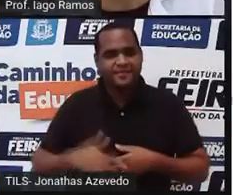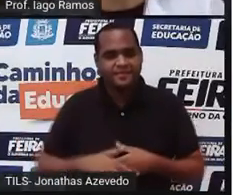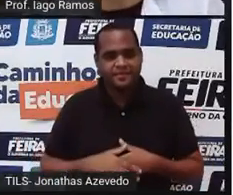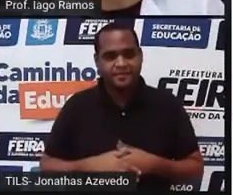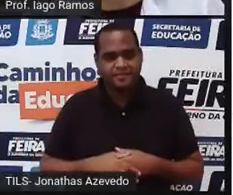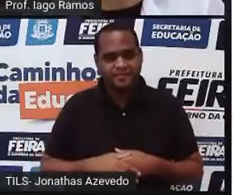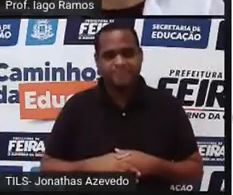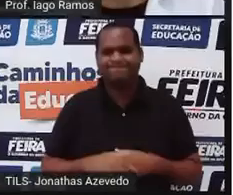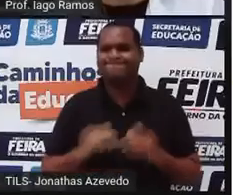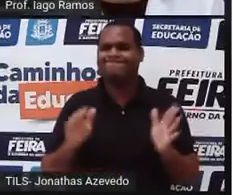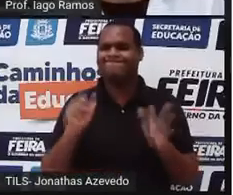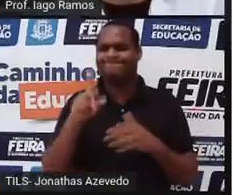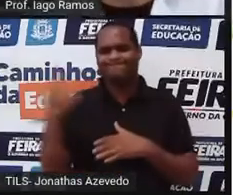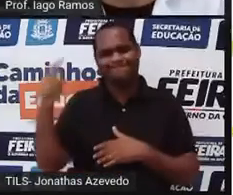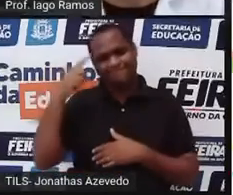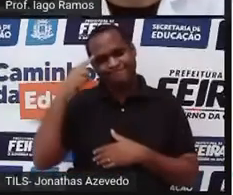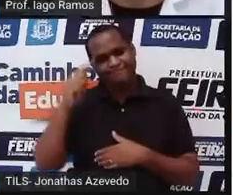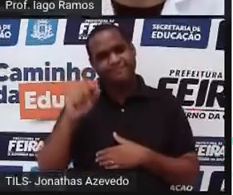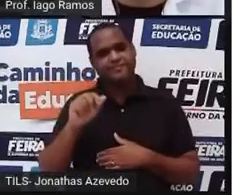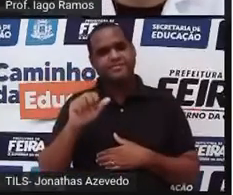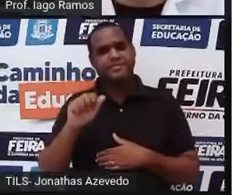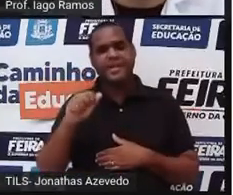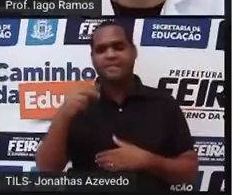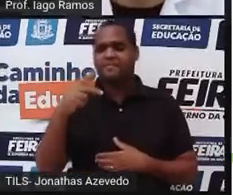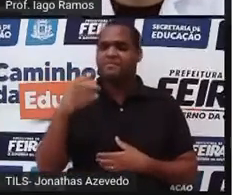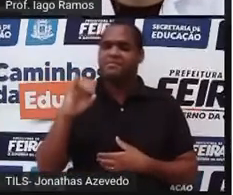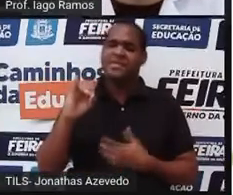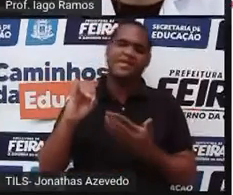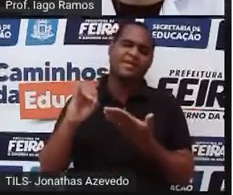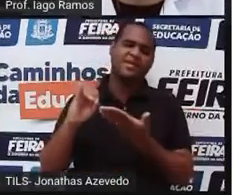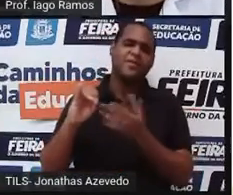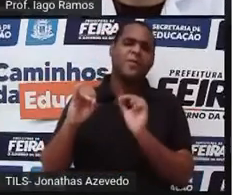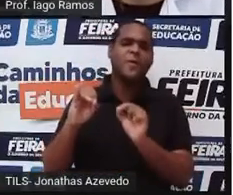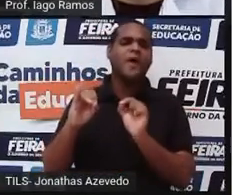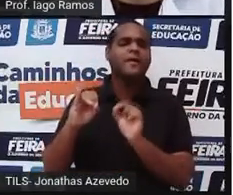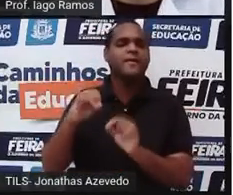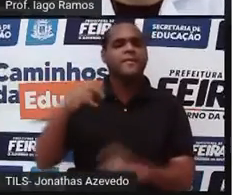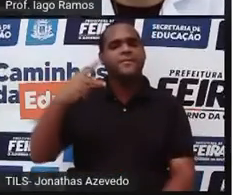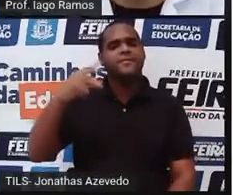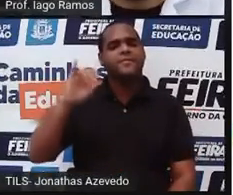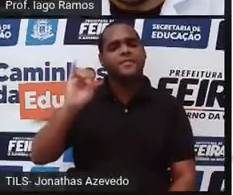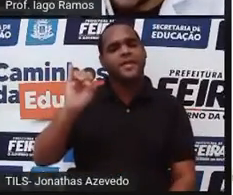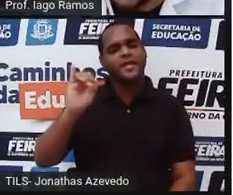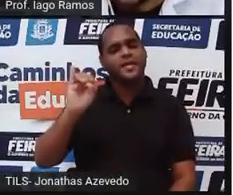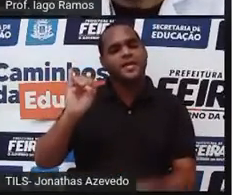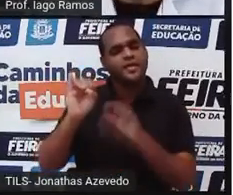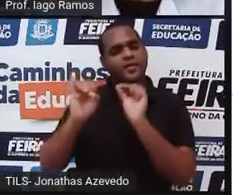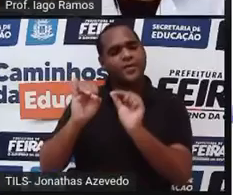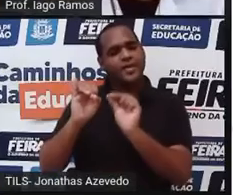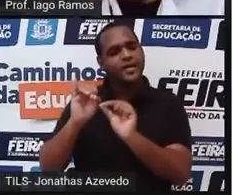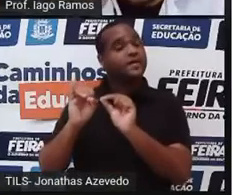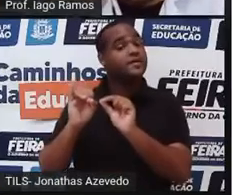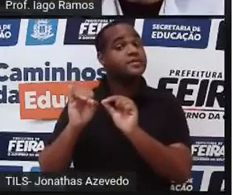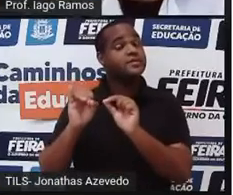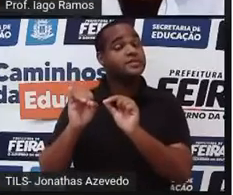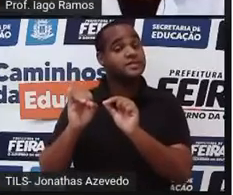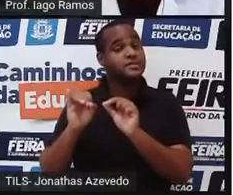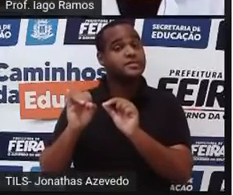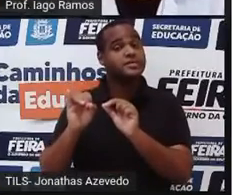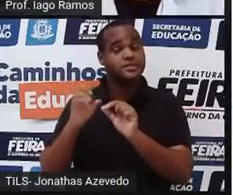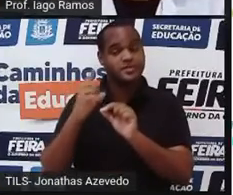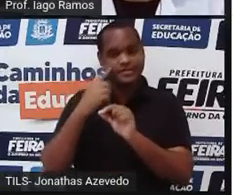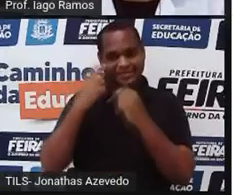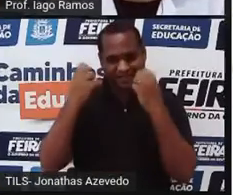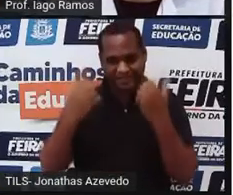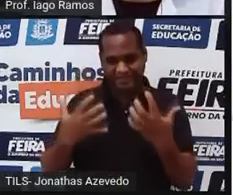E, professor, aquela letra A ali, aquele negócio do pi, que número é esse? Pois é, esse pi segura que a gente